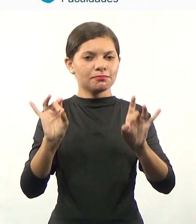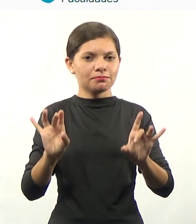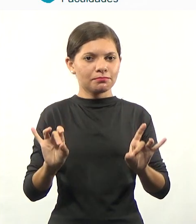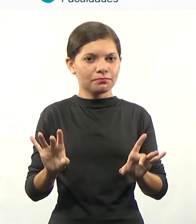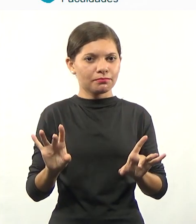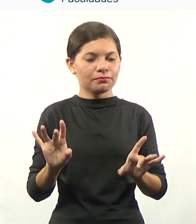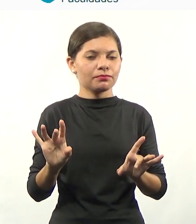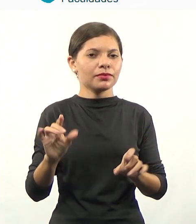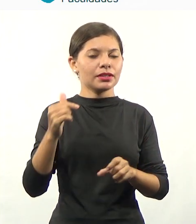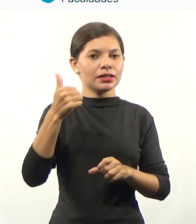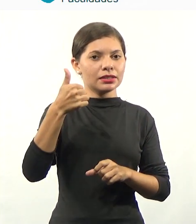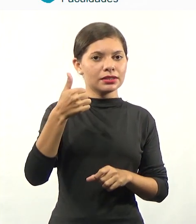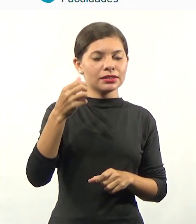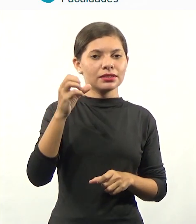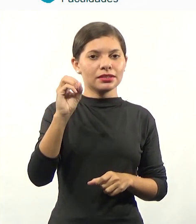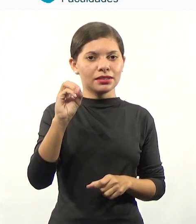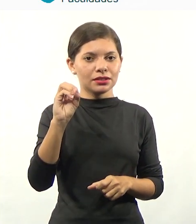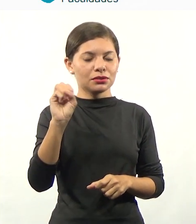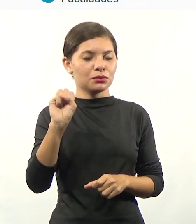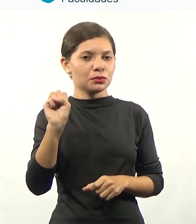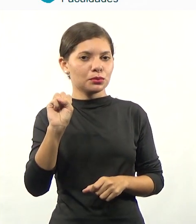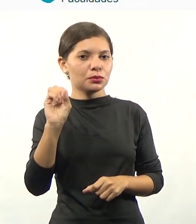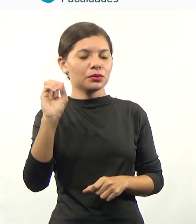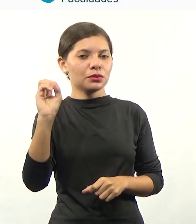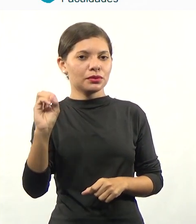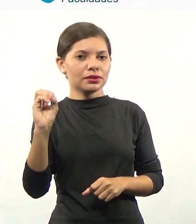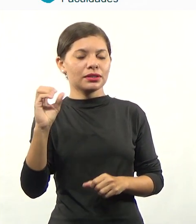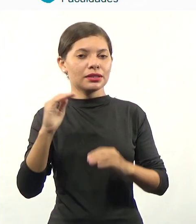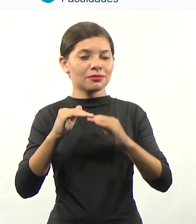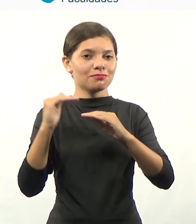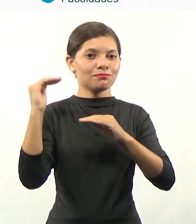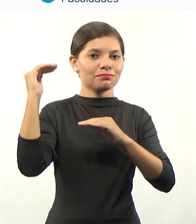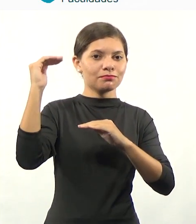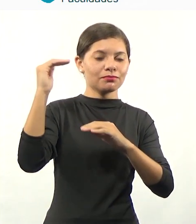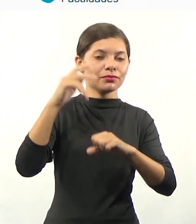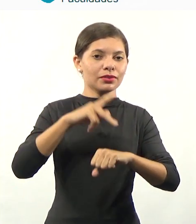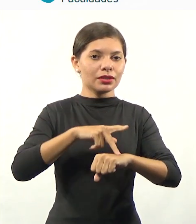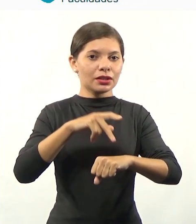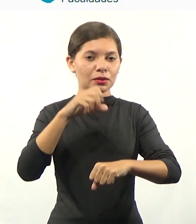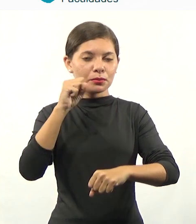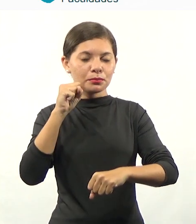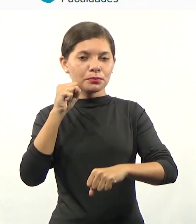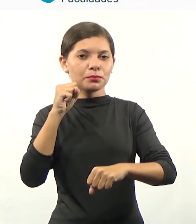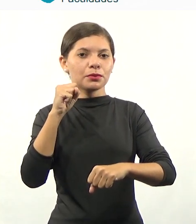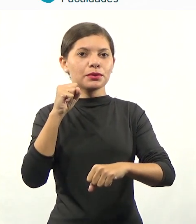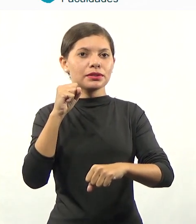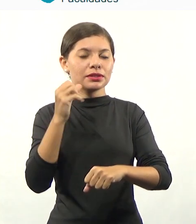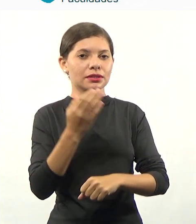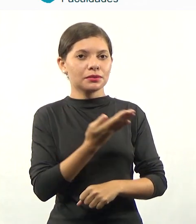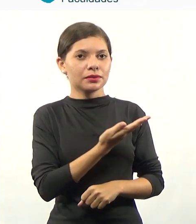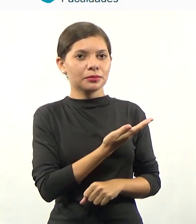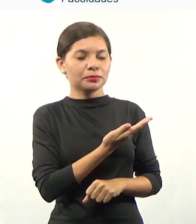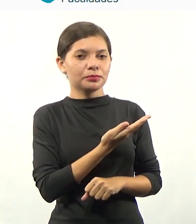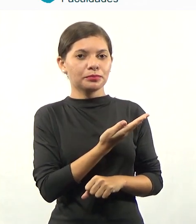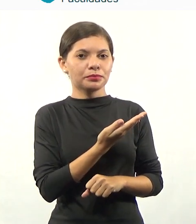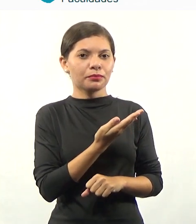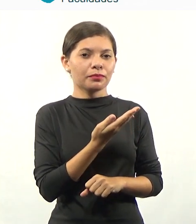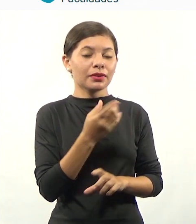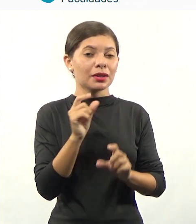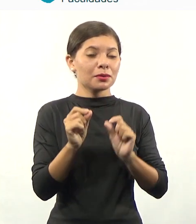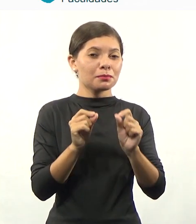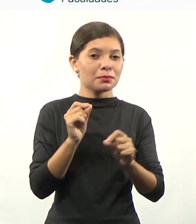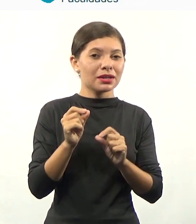de 180 acima. Então, as pós-graduações estão geralmente aqui. Mas é